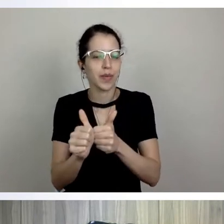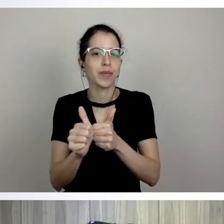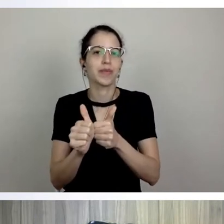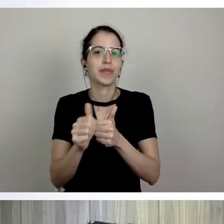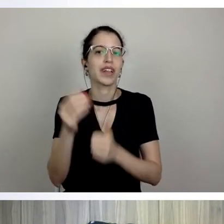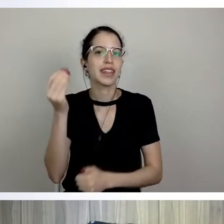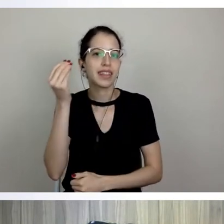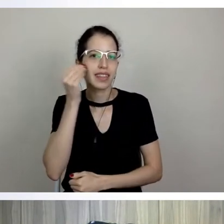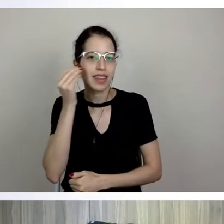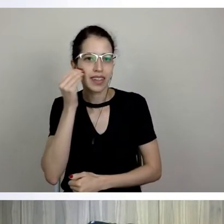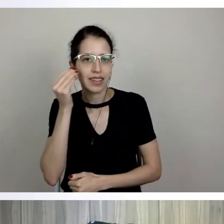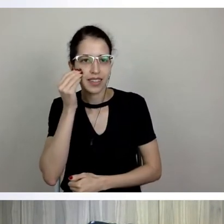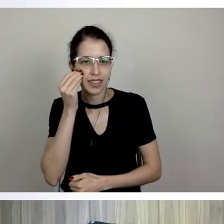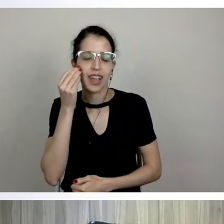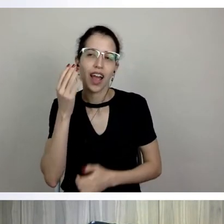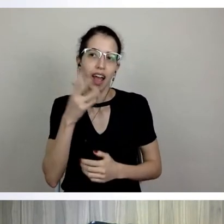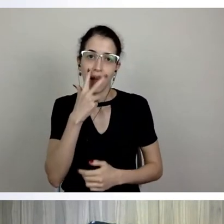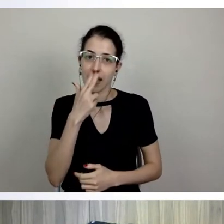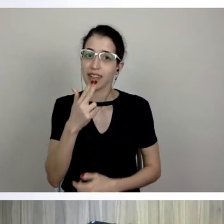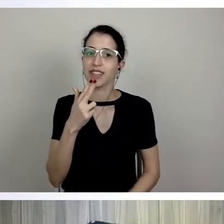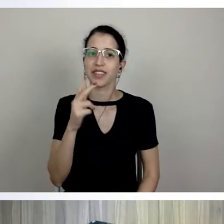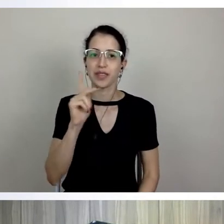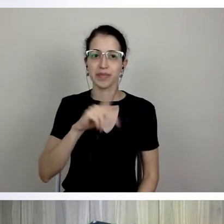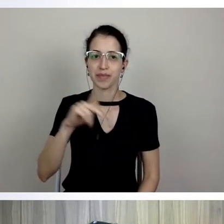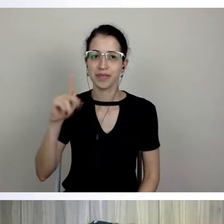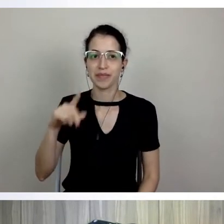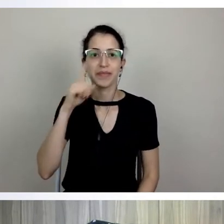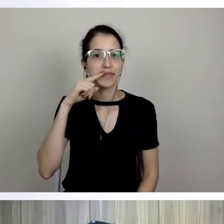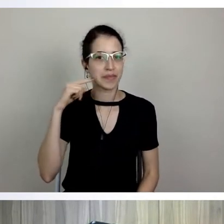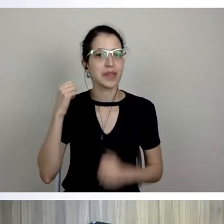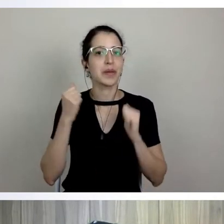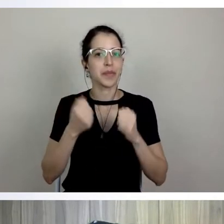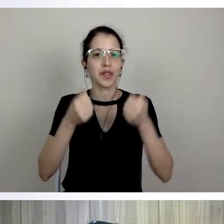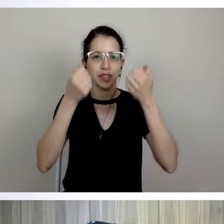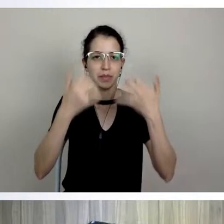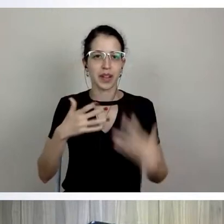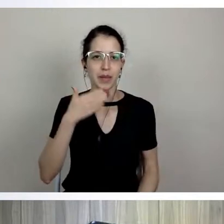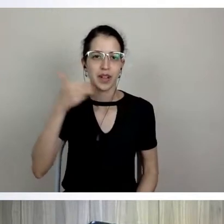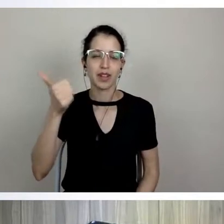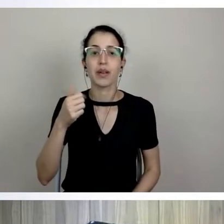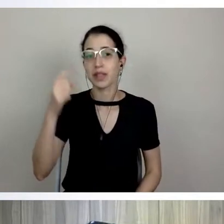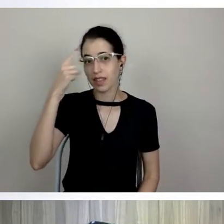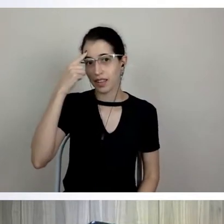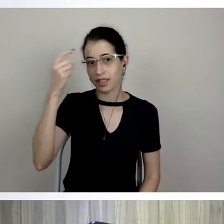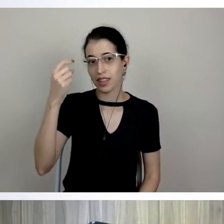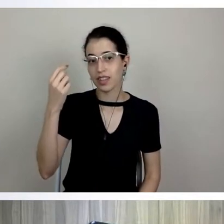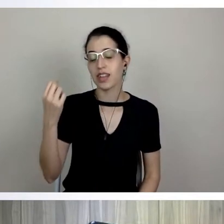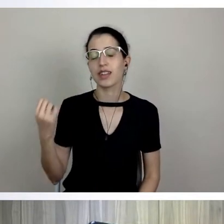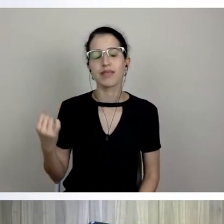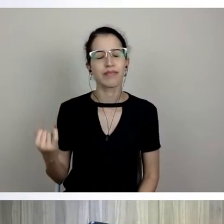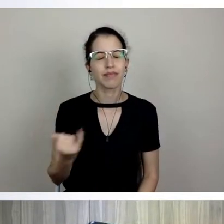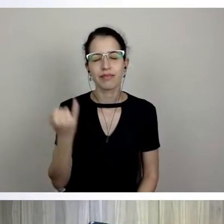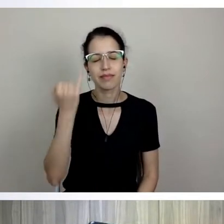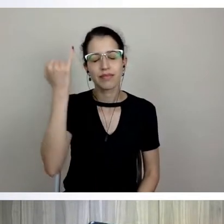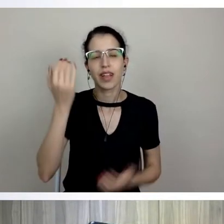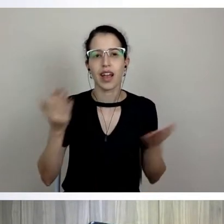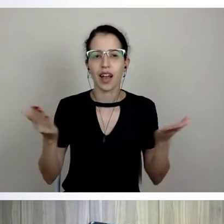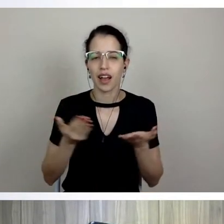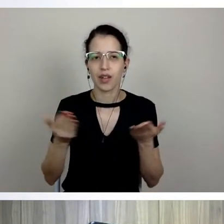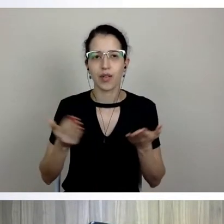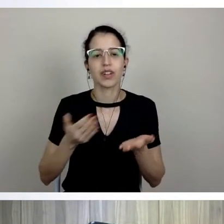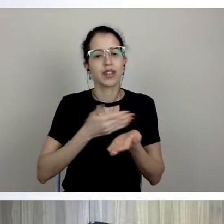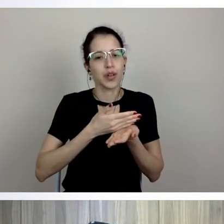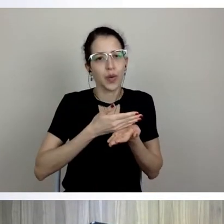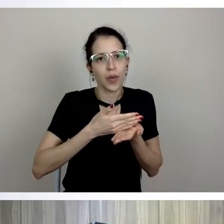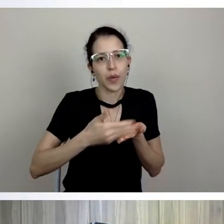ligadas aí, acho que o Bernardino pode até tratar melhor, mas a ideia fundamental agora é o início dos trabalhos que a gente espera não levar